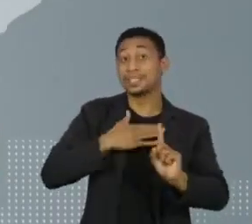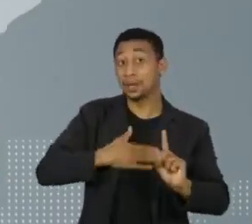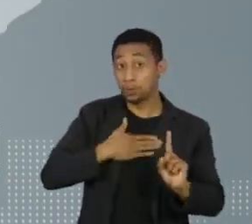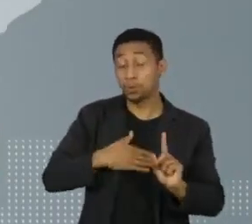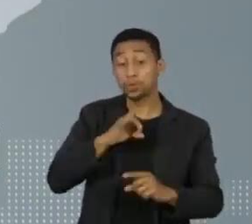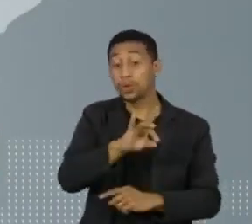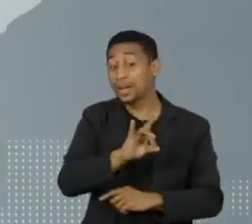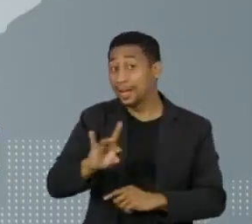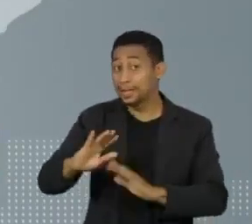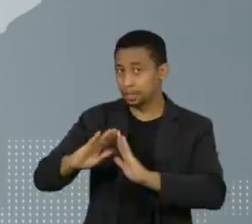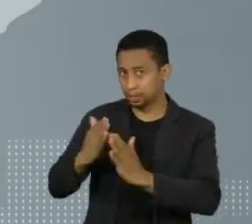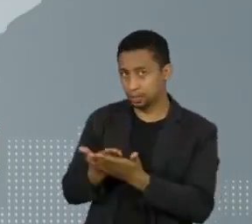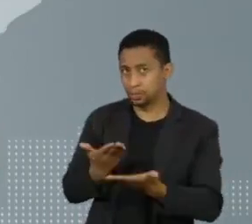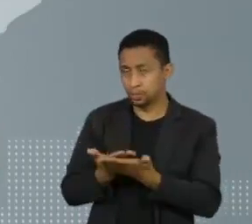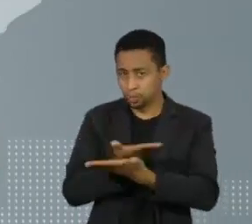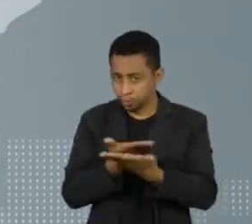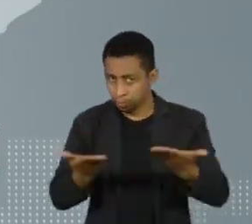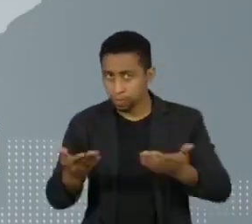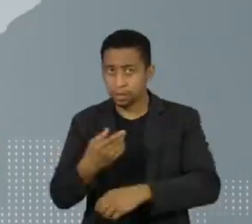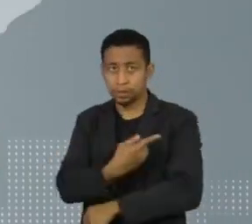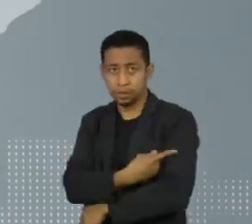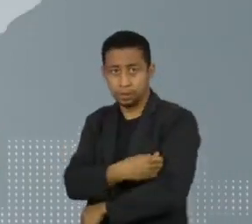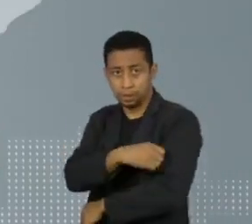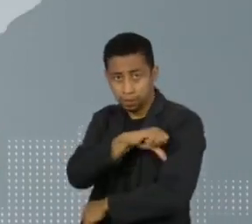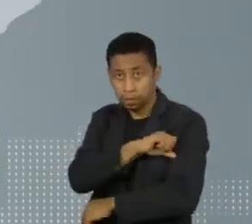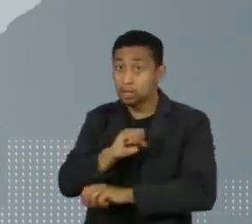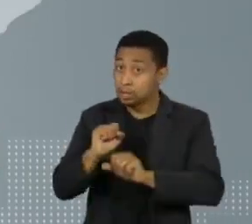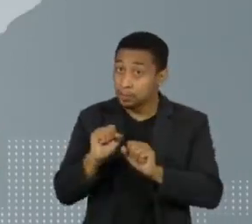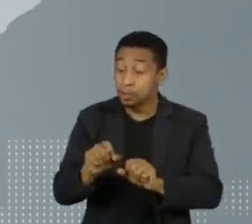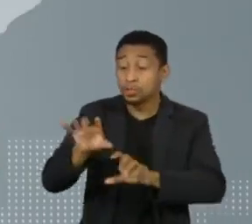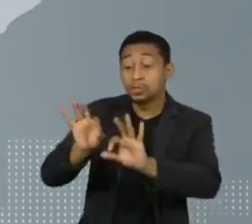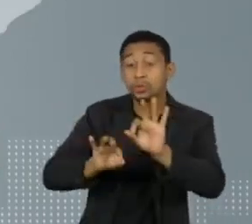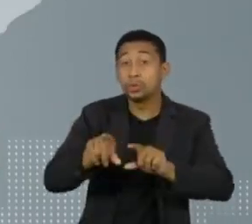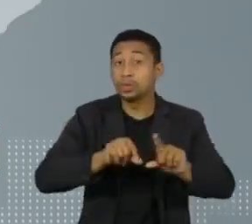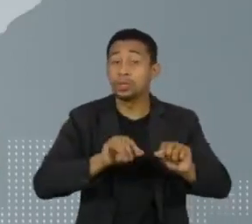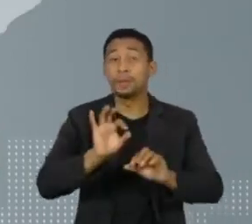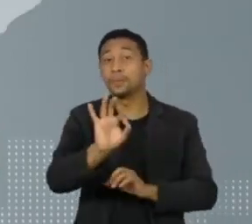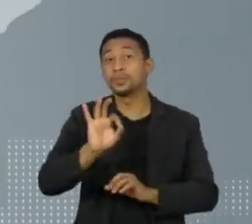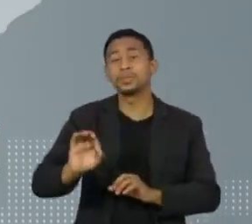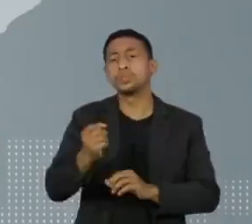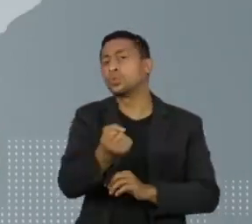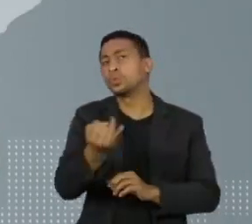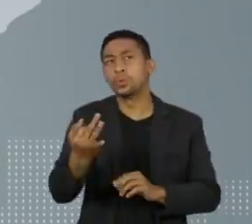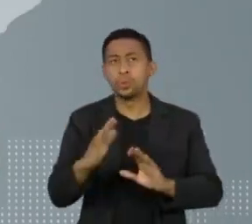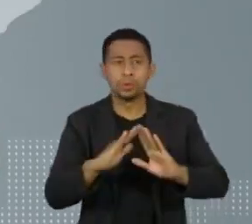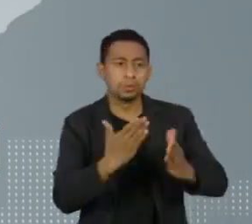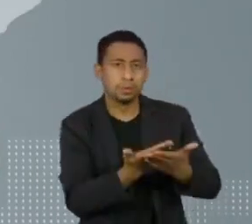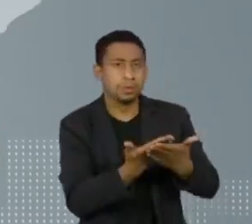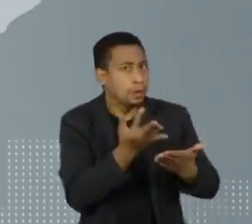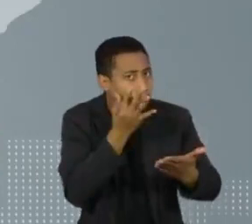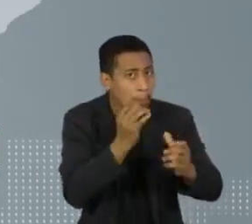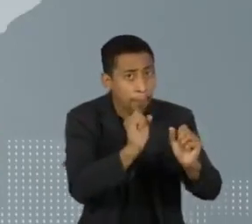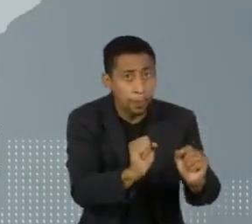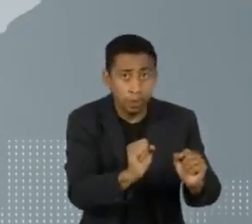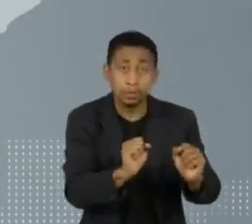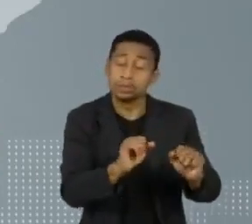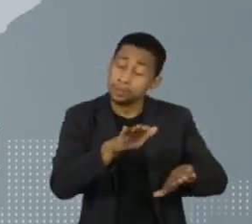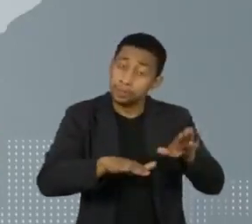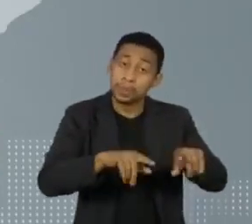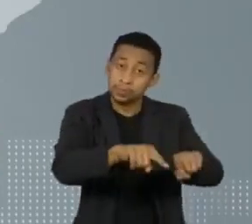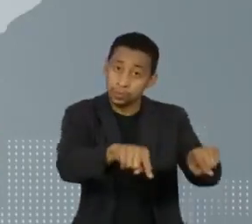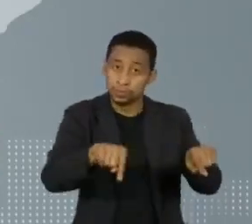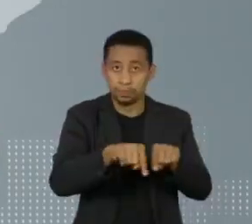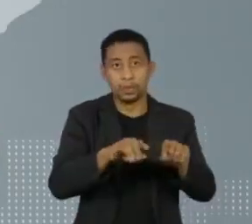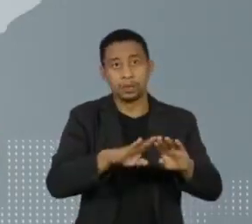instituição de ensino da educação básica vai determinar o percentual de alunos presenciais de acordo com a capacidade total da escola.